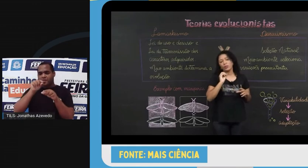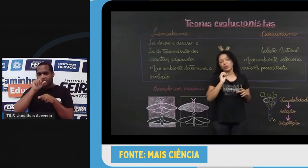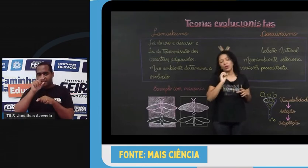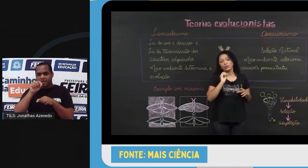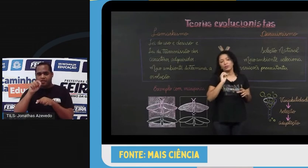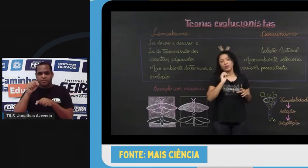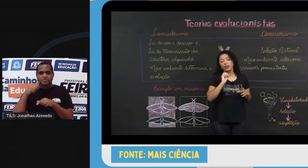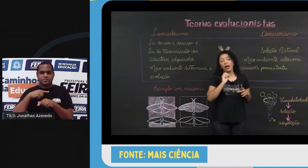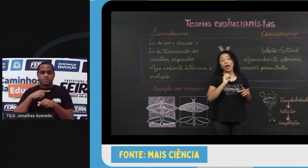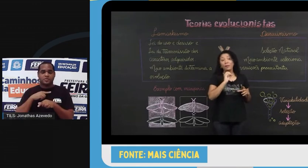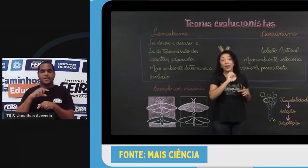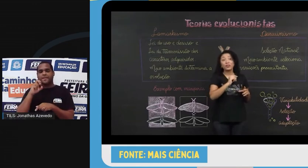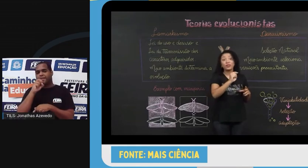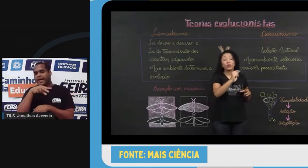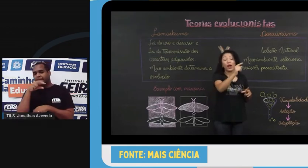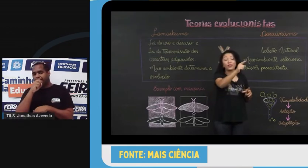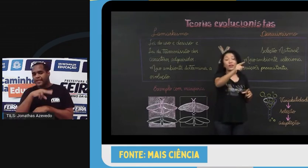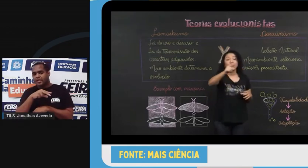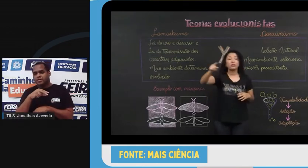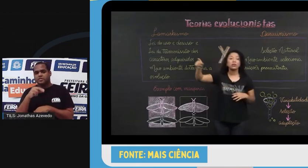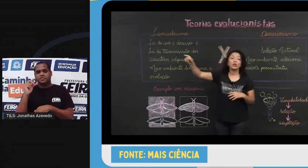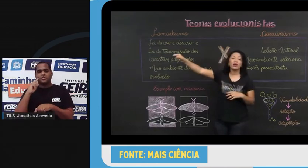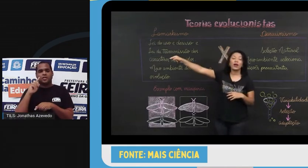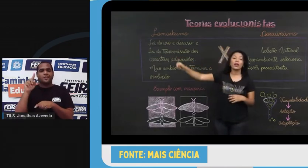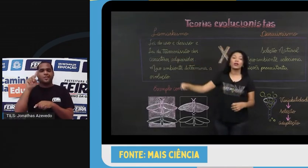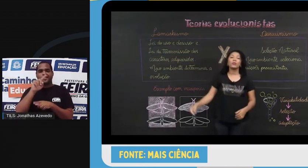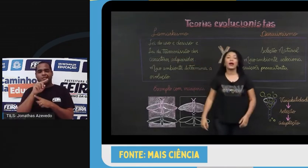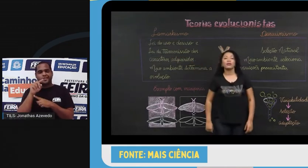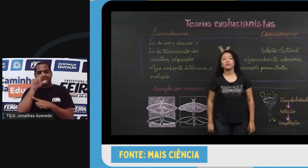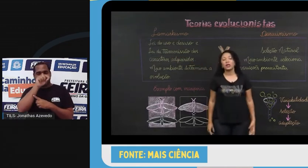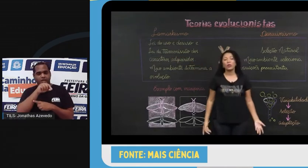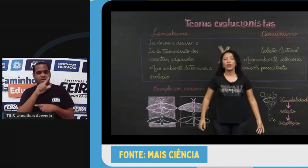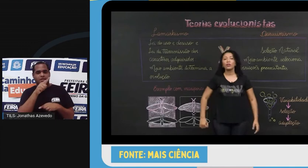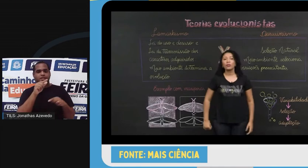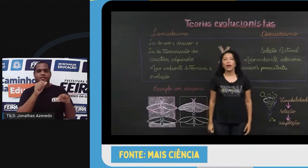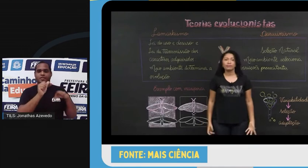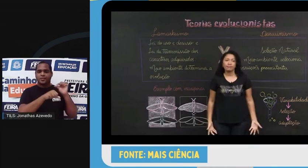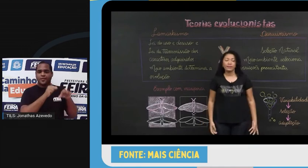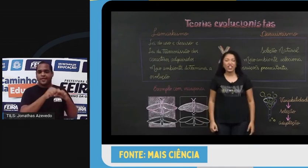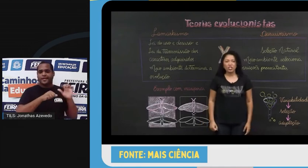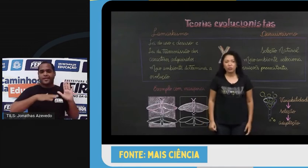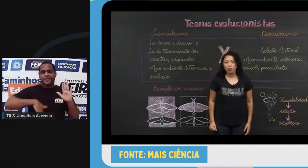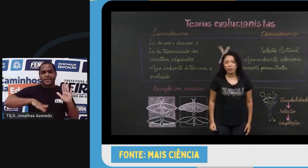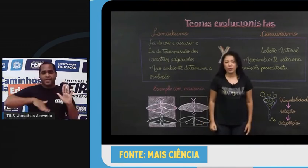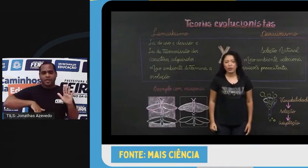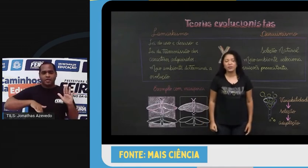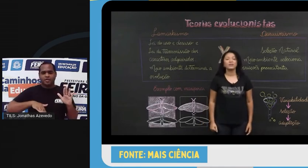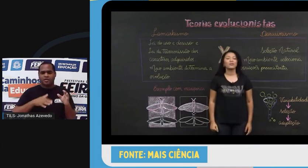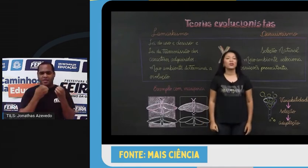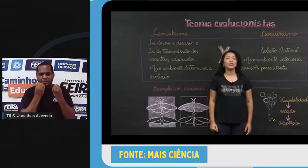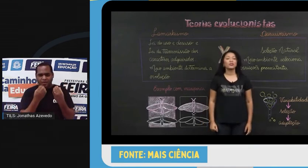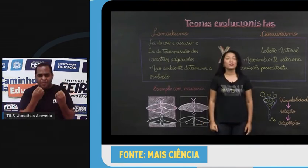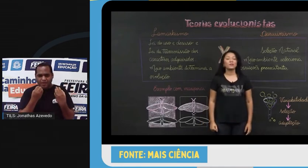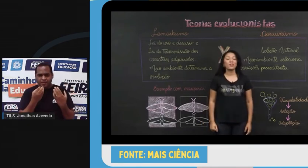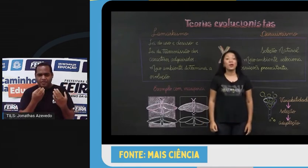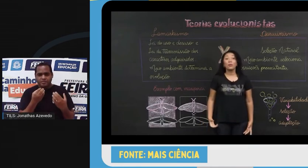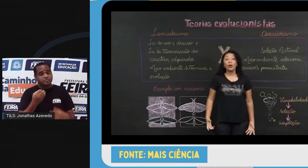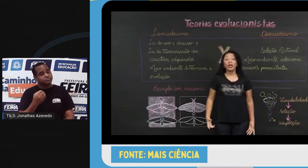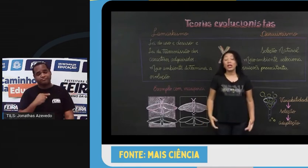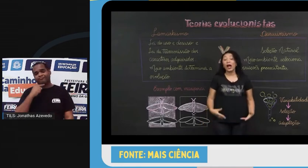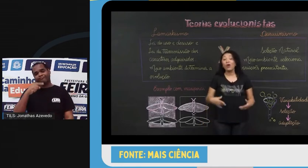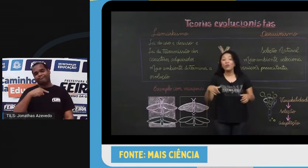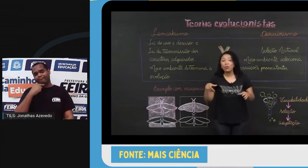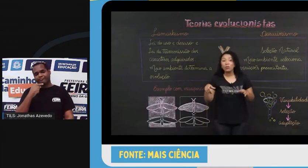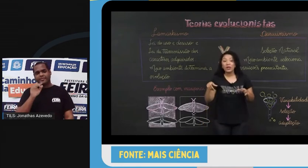colocava sua peçonha. a presa voava e ia cair lá no mar, ia morrer lá no mar. Adiantou alguma coisa? Não adiantou.